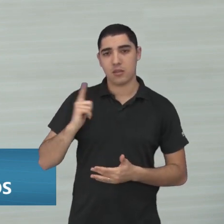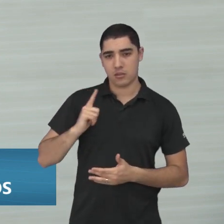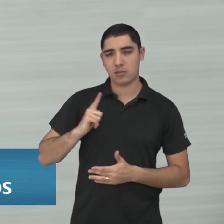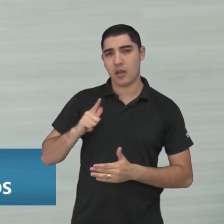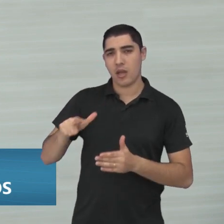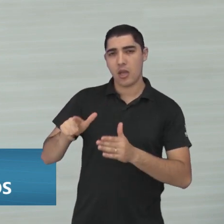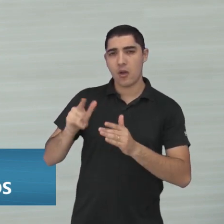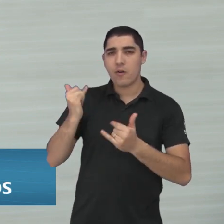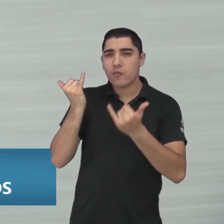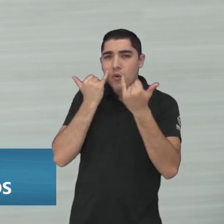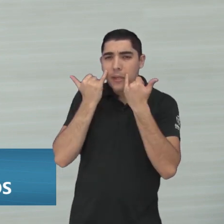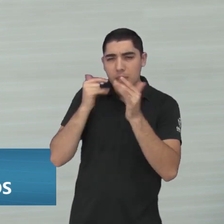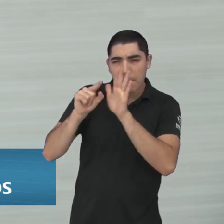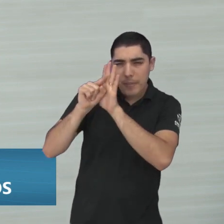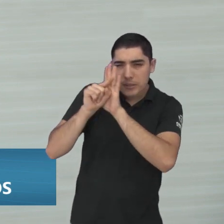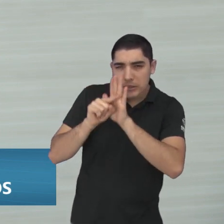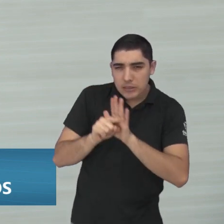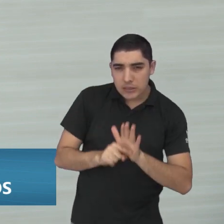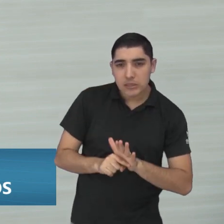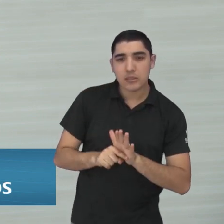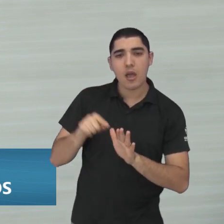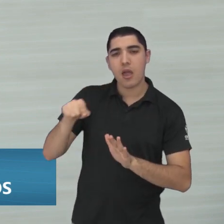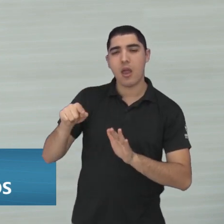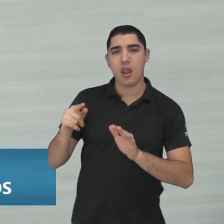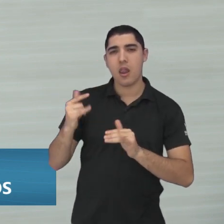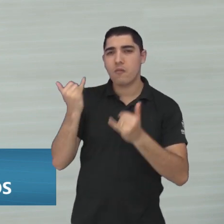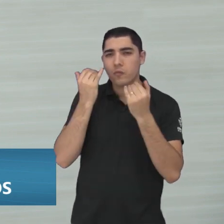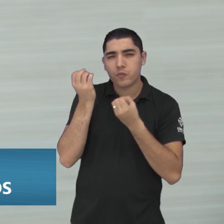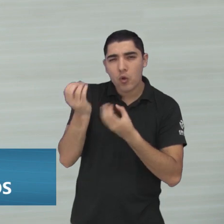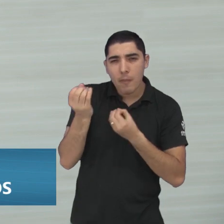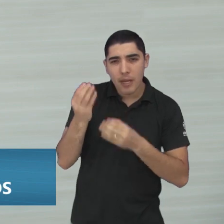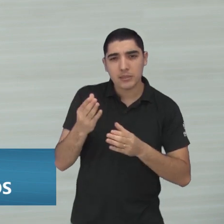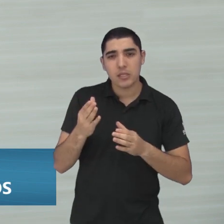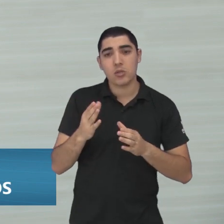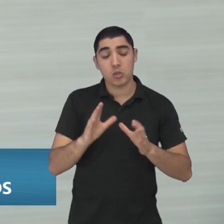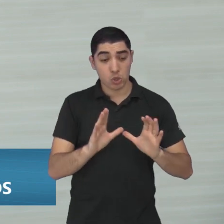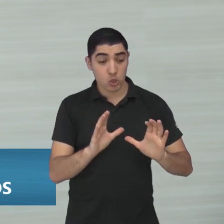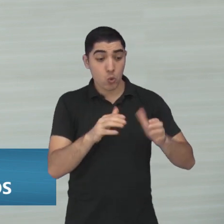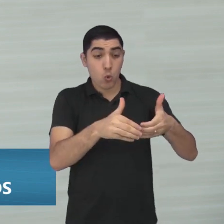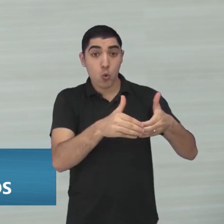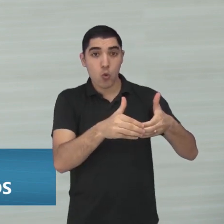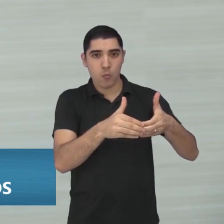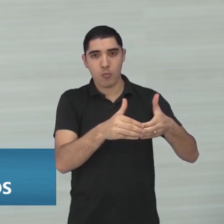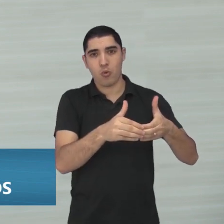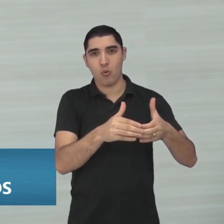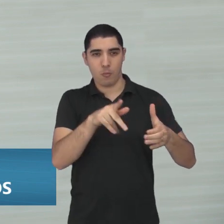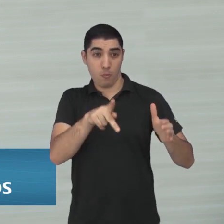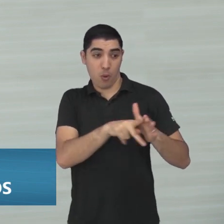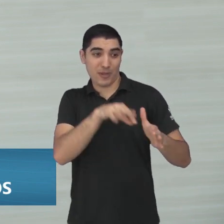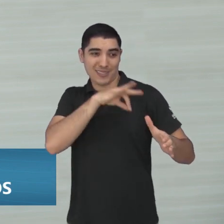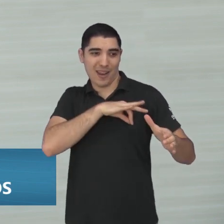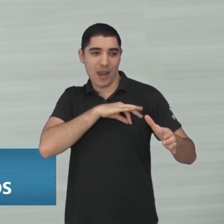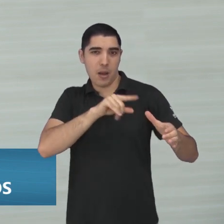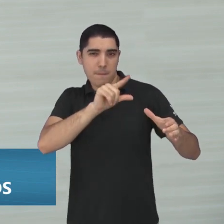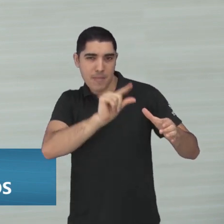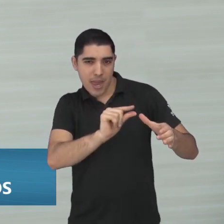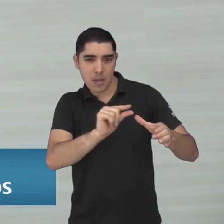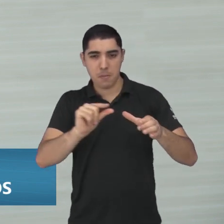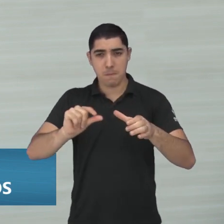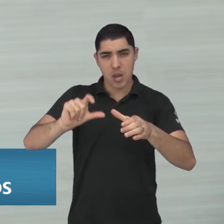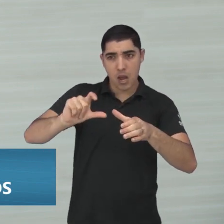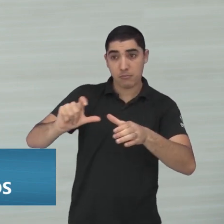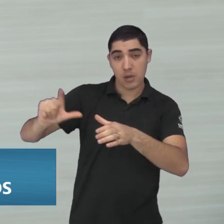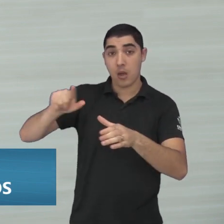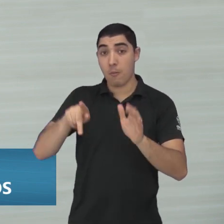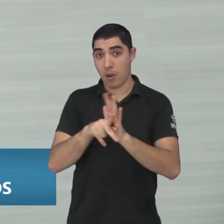levantamento feito, né, com base nos dados de classe e de renda do IBGE, que é o